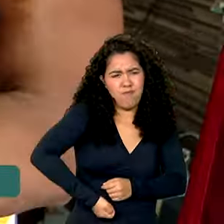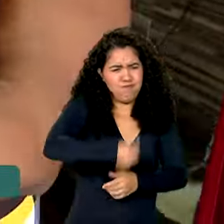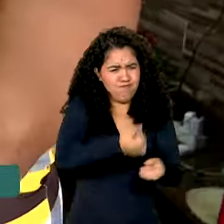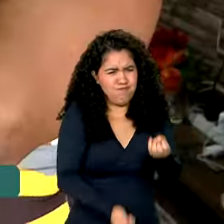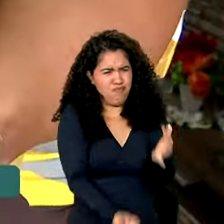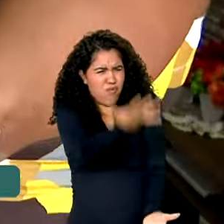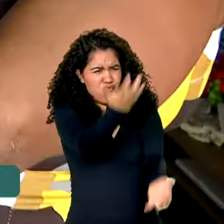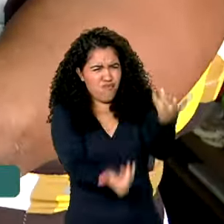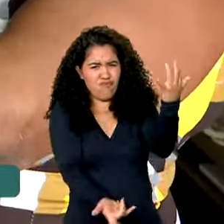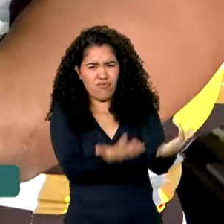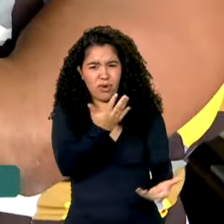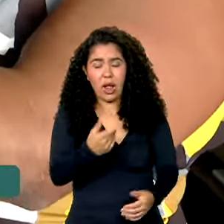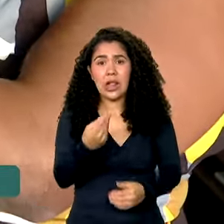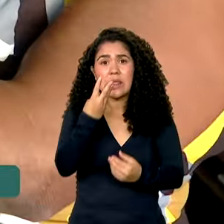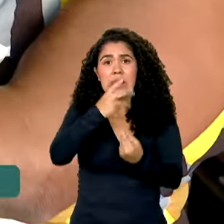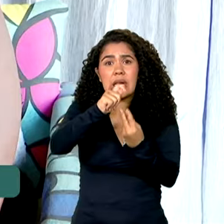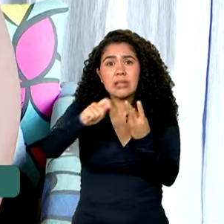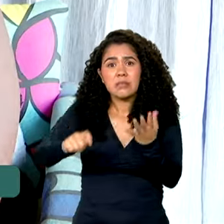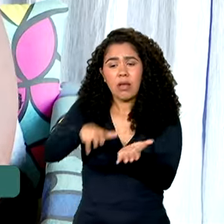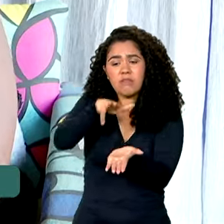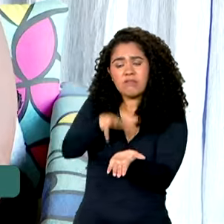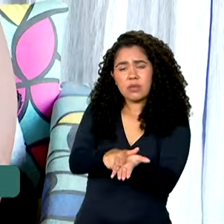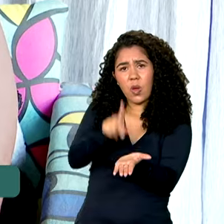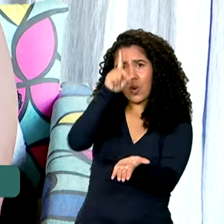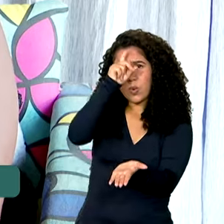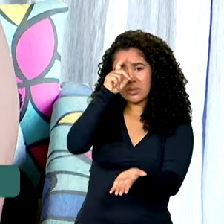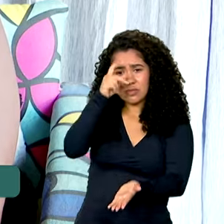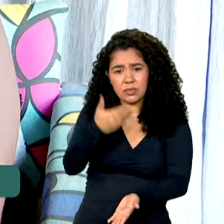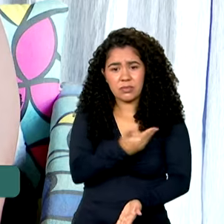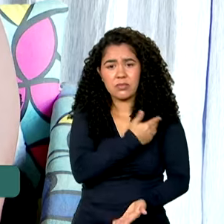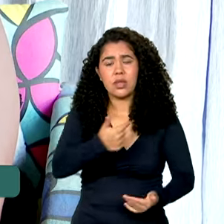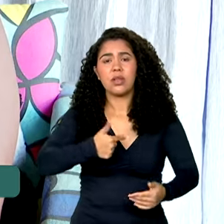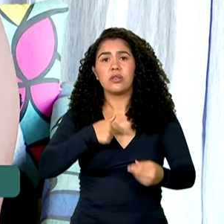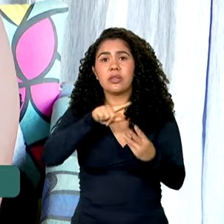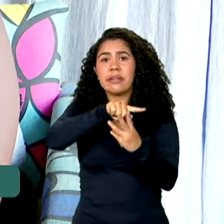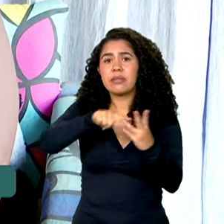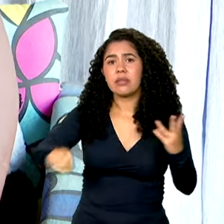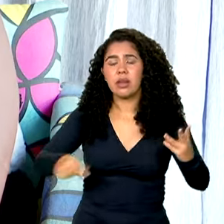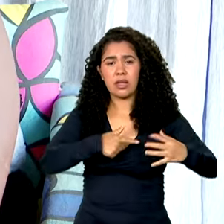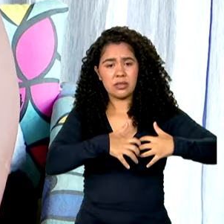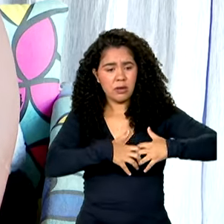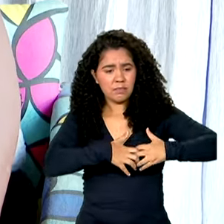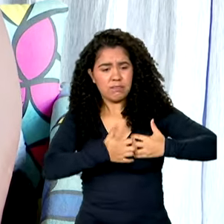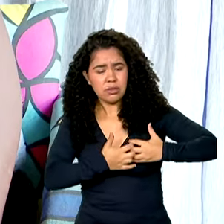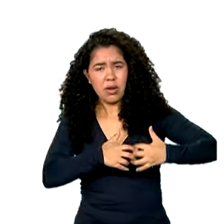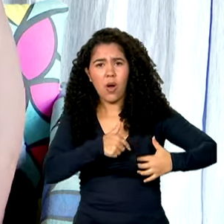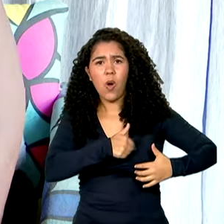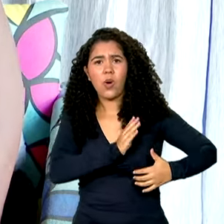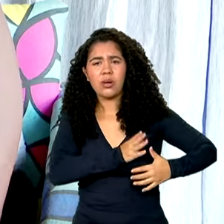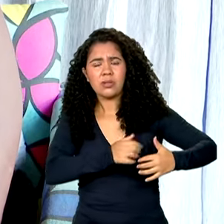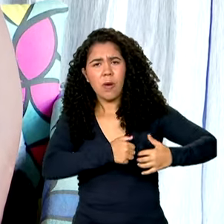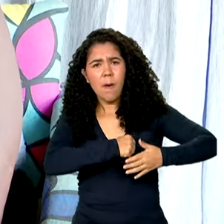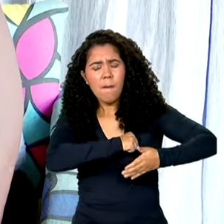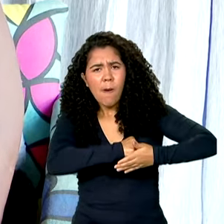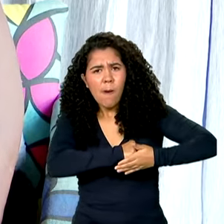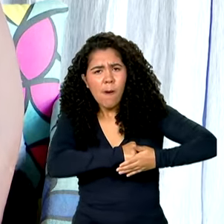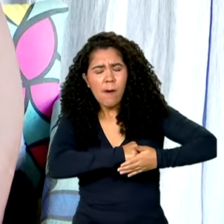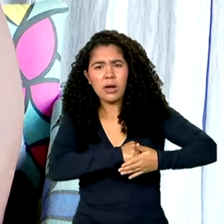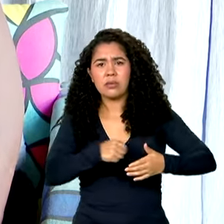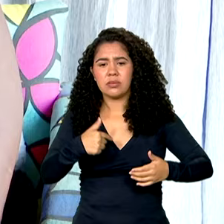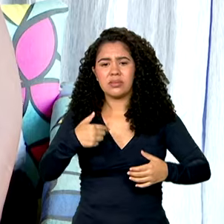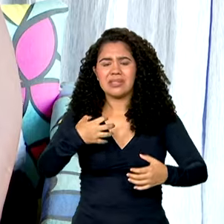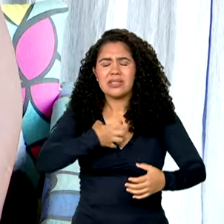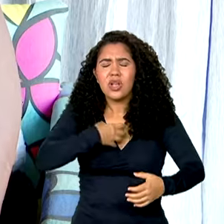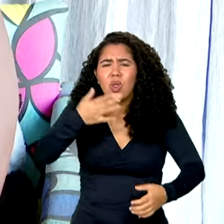passou três meses hospitalizada. Eu tive três paradas cardíacas. Fiquei ruim. Eu senti a dor para tomar